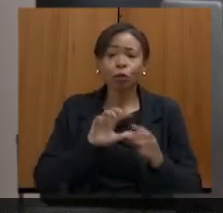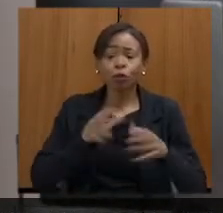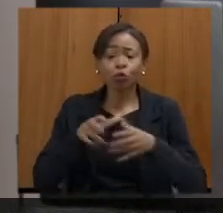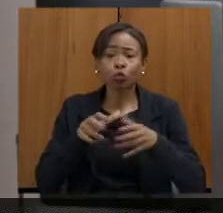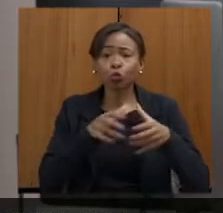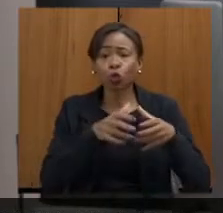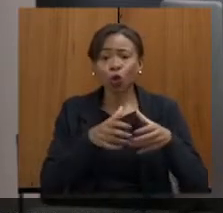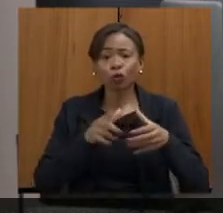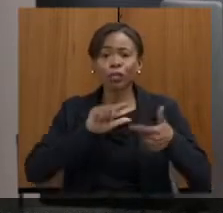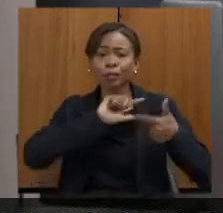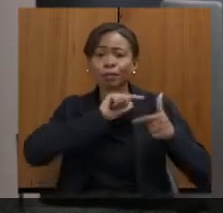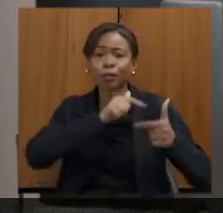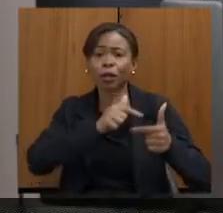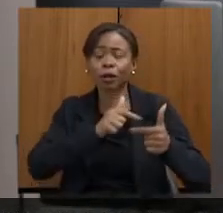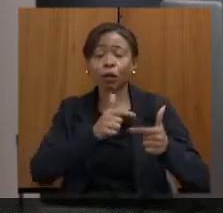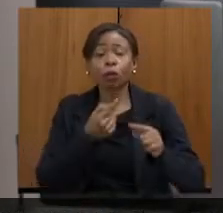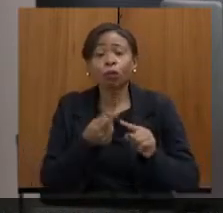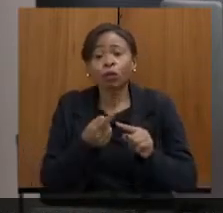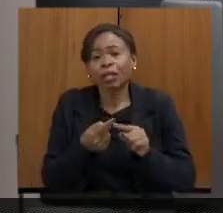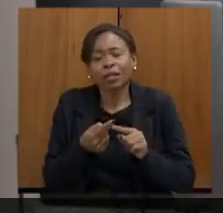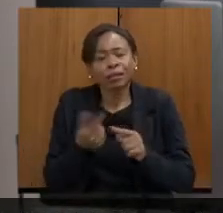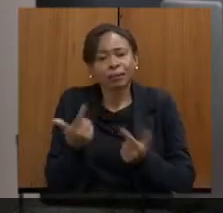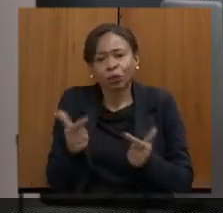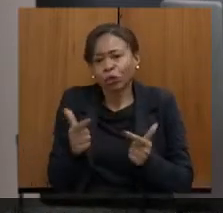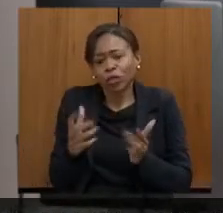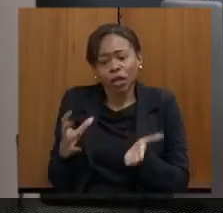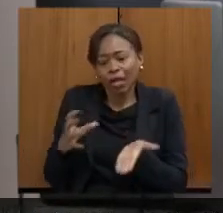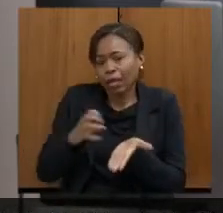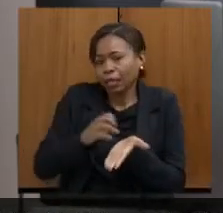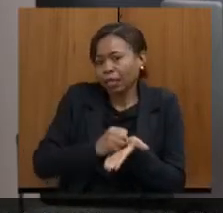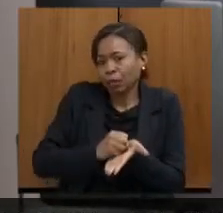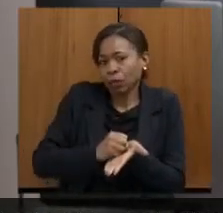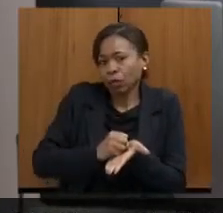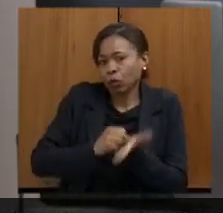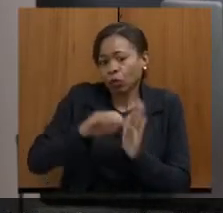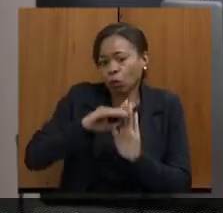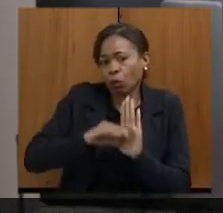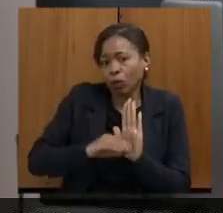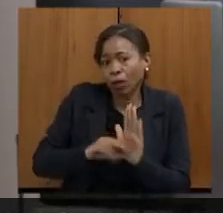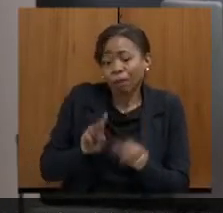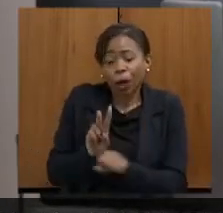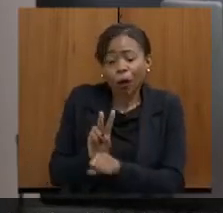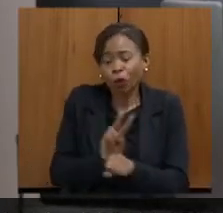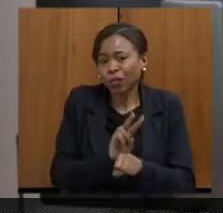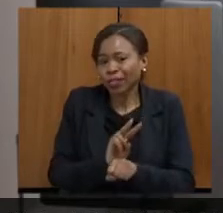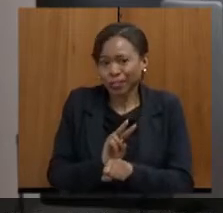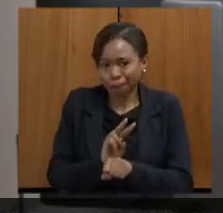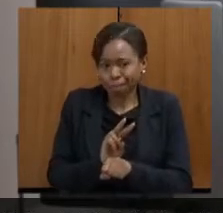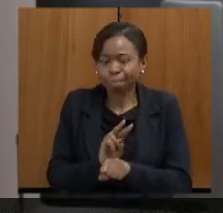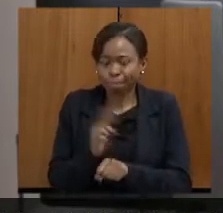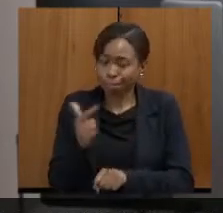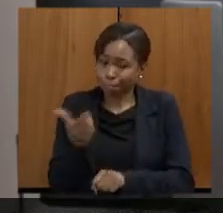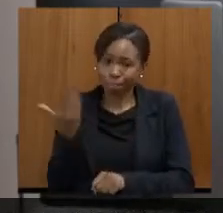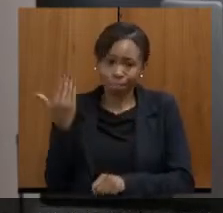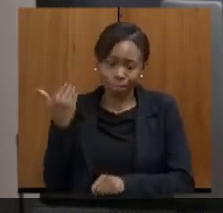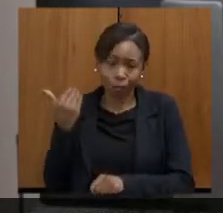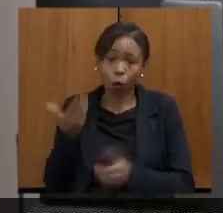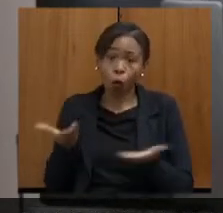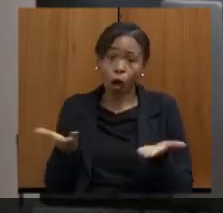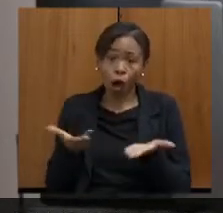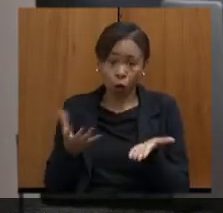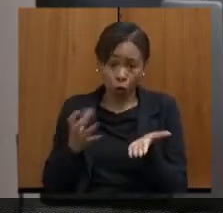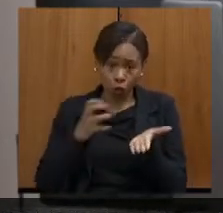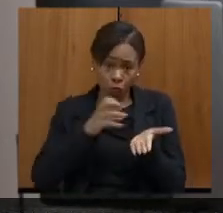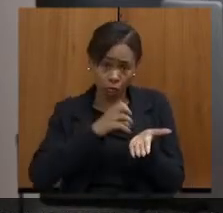nós não tínhamos cadastramento, nós não tínhamos nenhum tipo, nenhum mecanismo de proteção desses povos. O Seminário do Registro Estadual dos